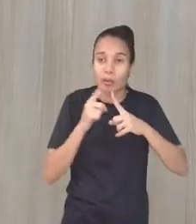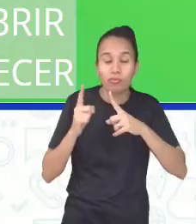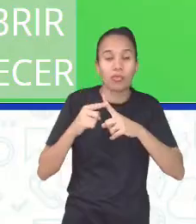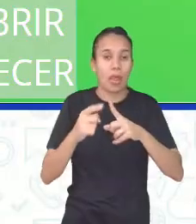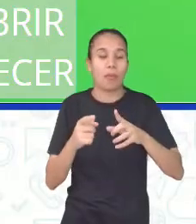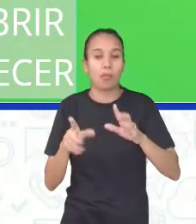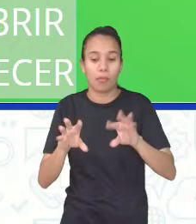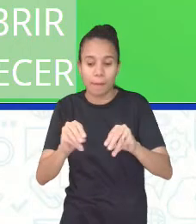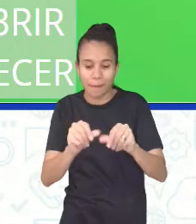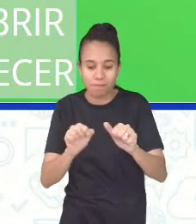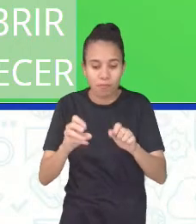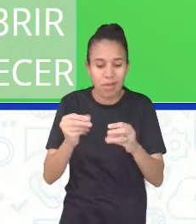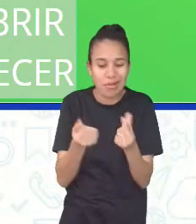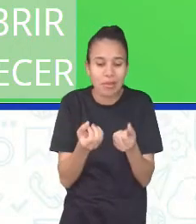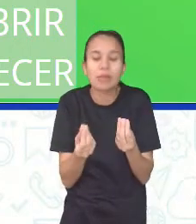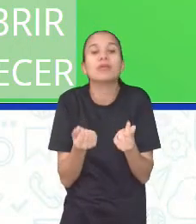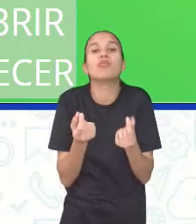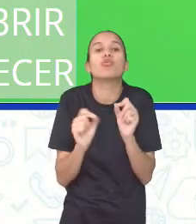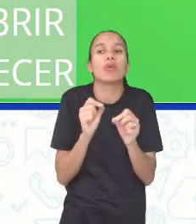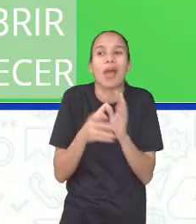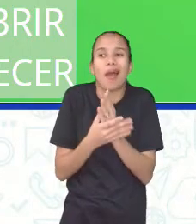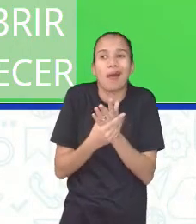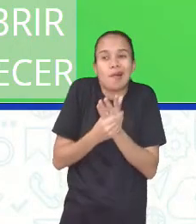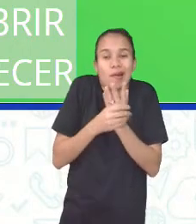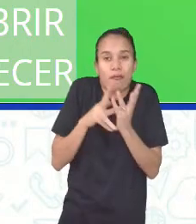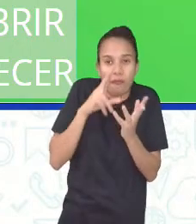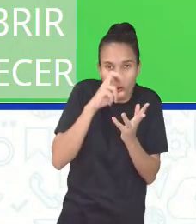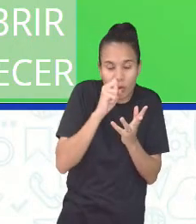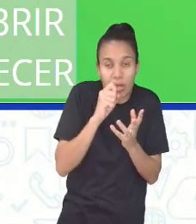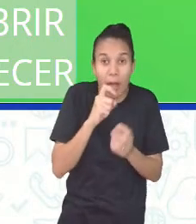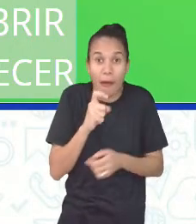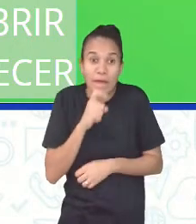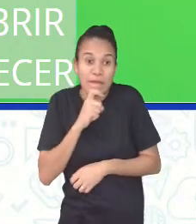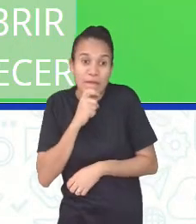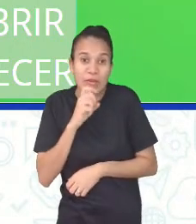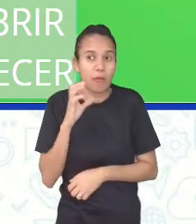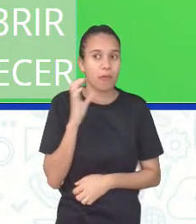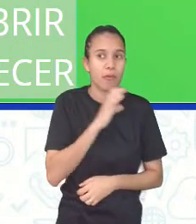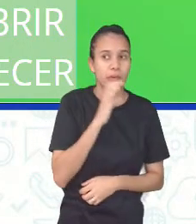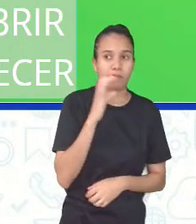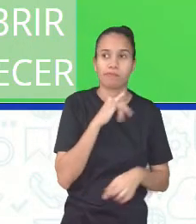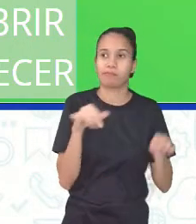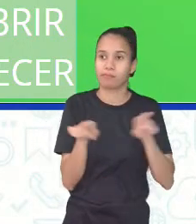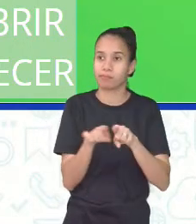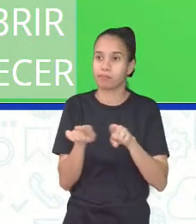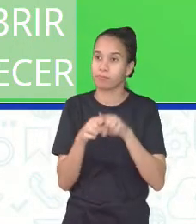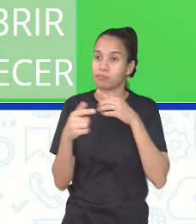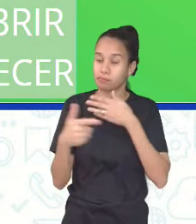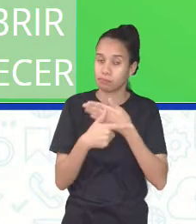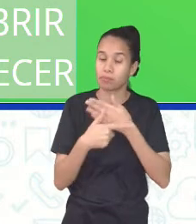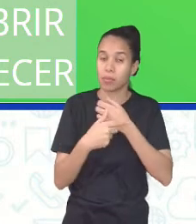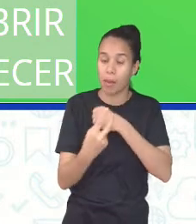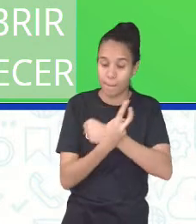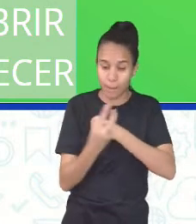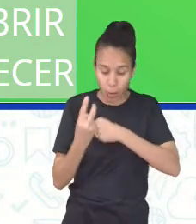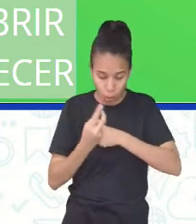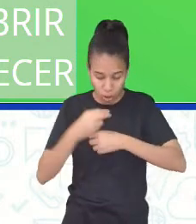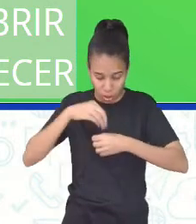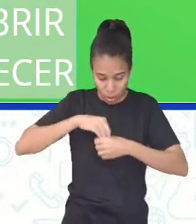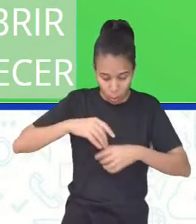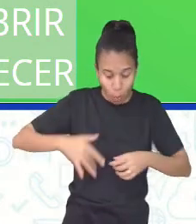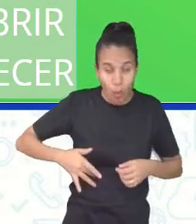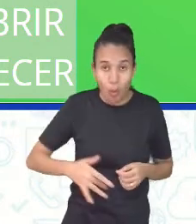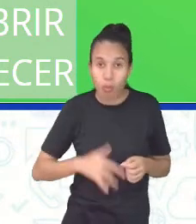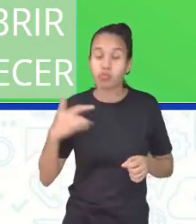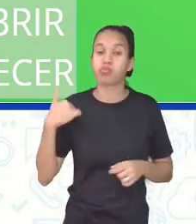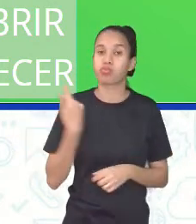superfície, a pressão, o frio, calor. E também a função dele é proteger, fazer com que a